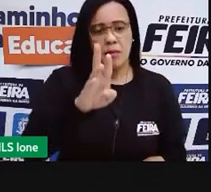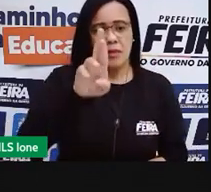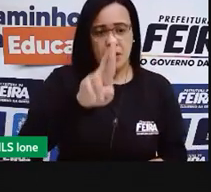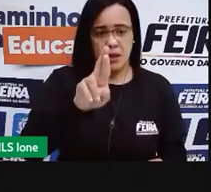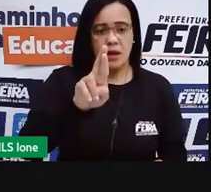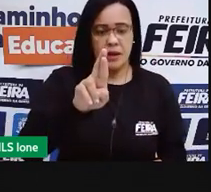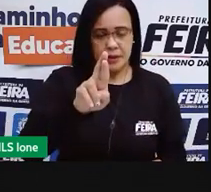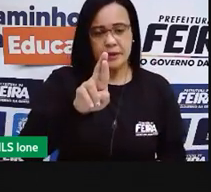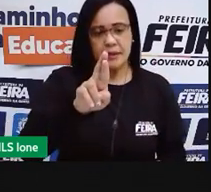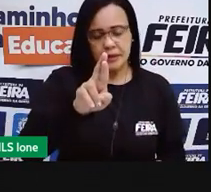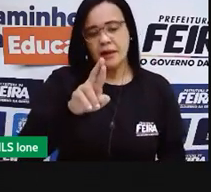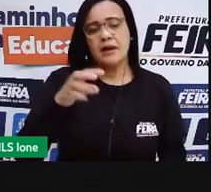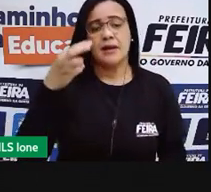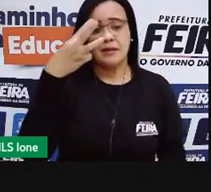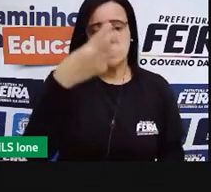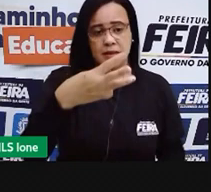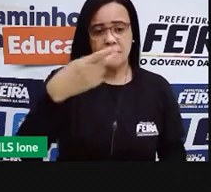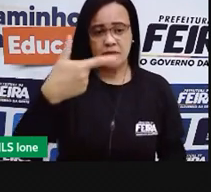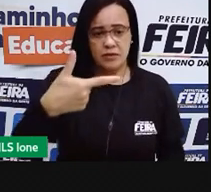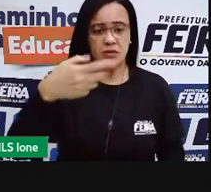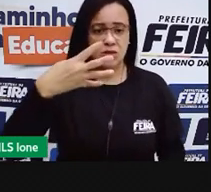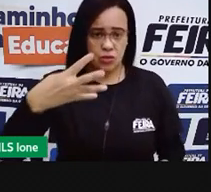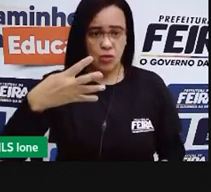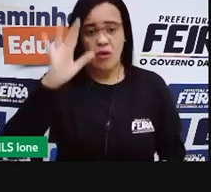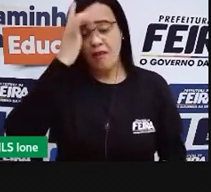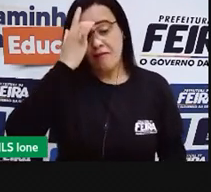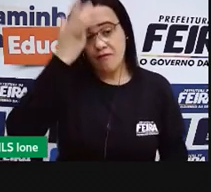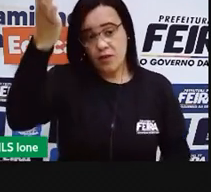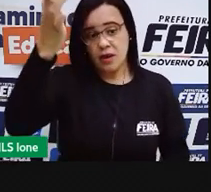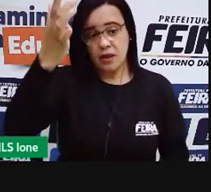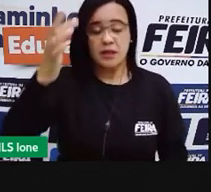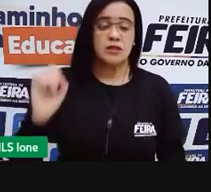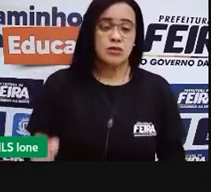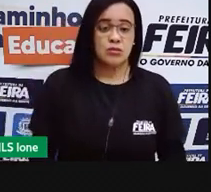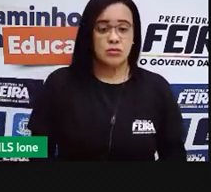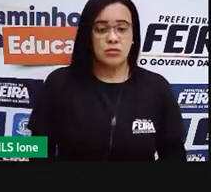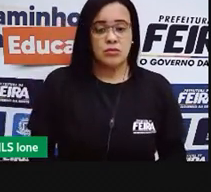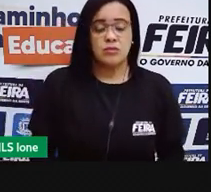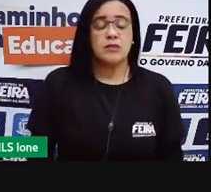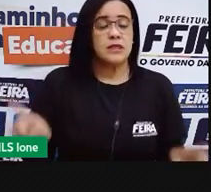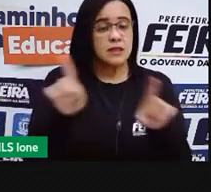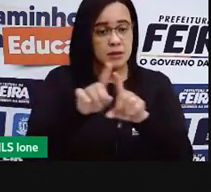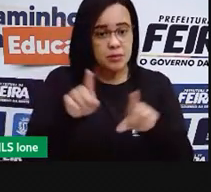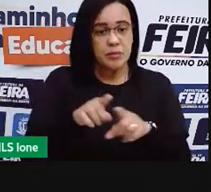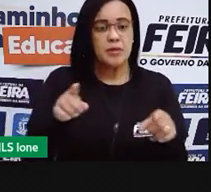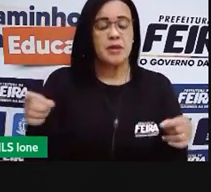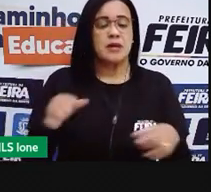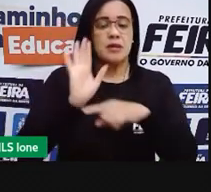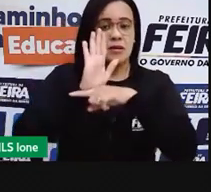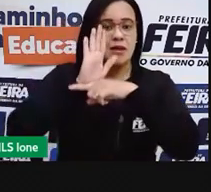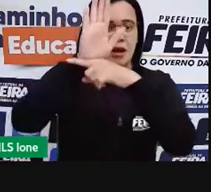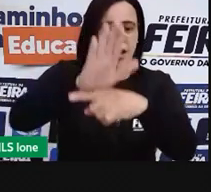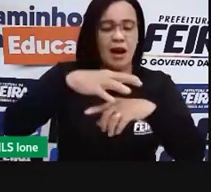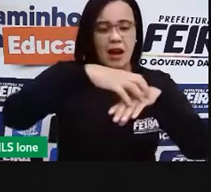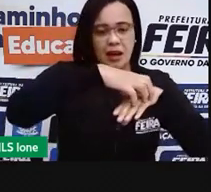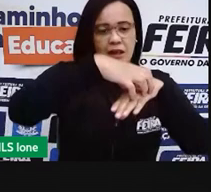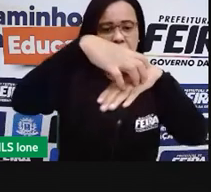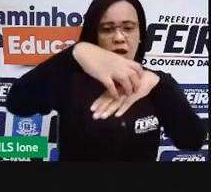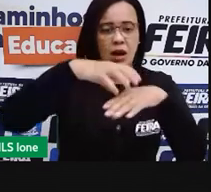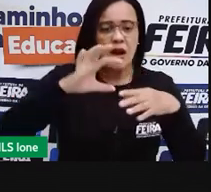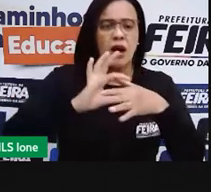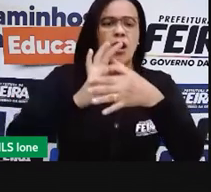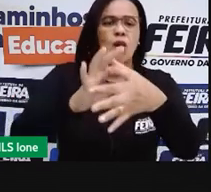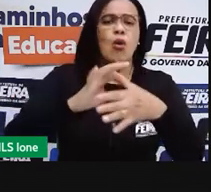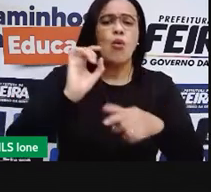a circulação de mercadorias no município. A circulação